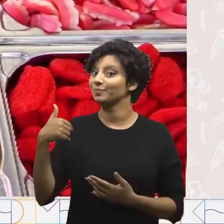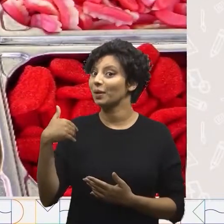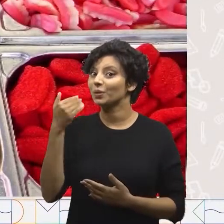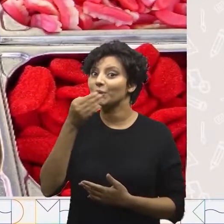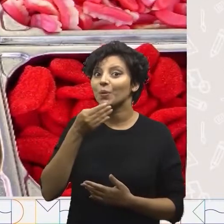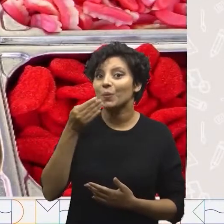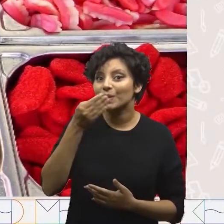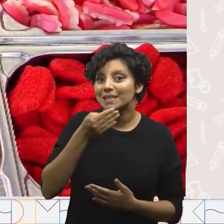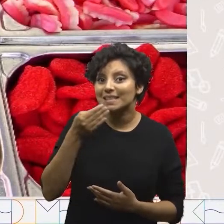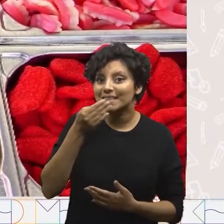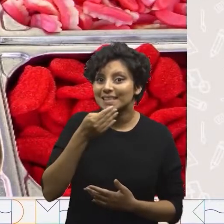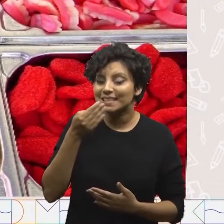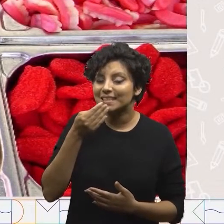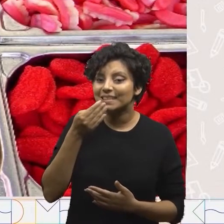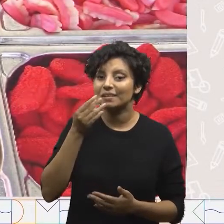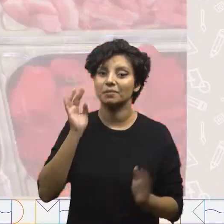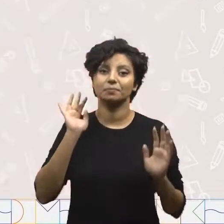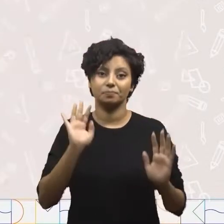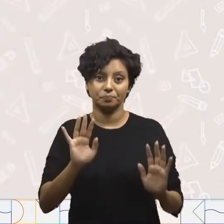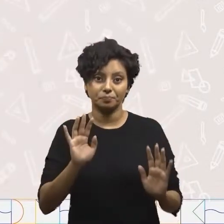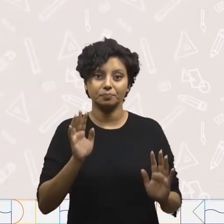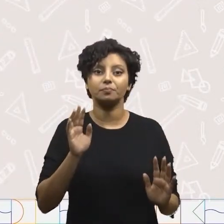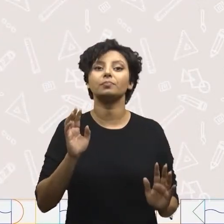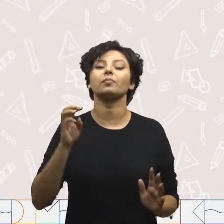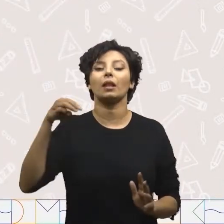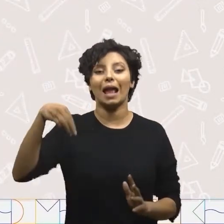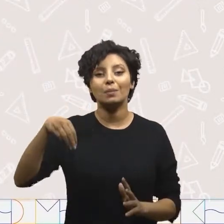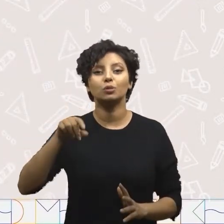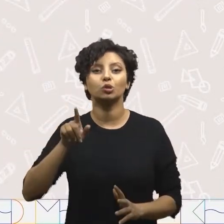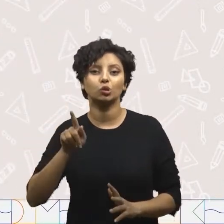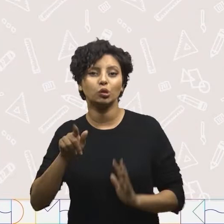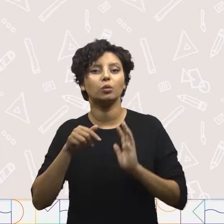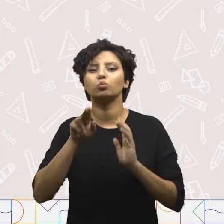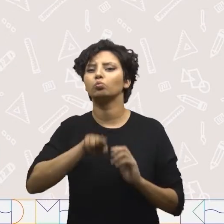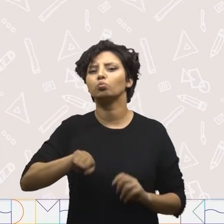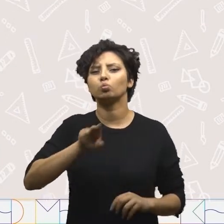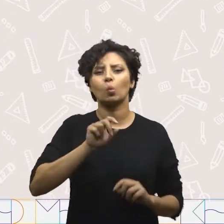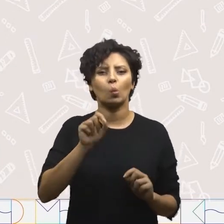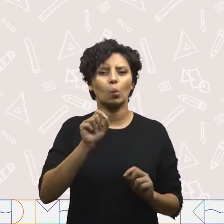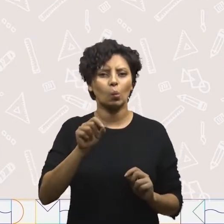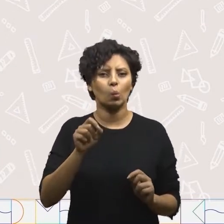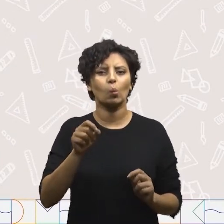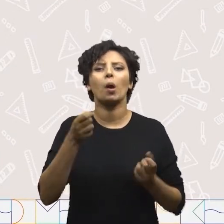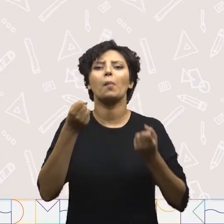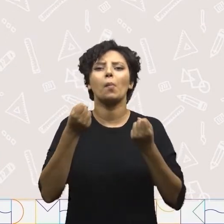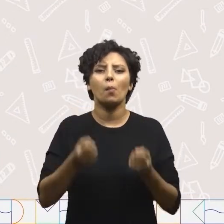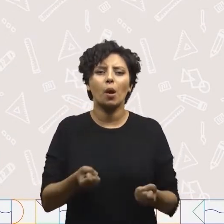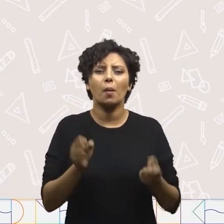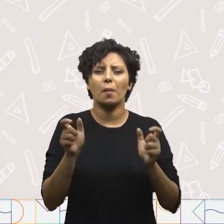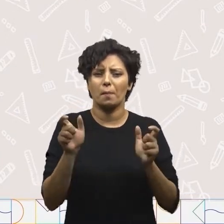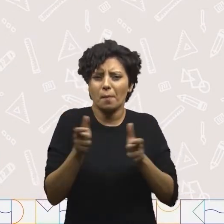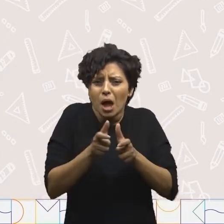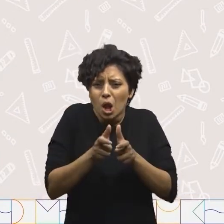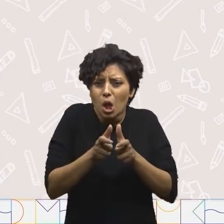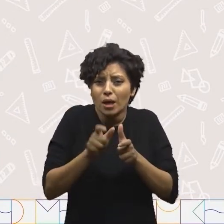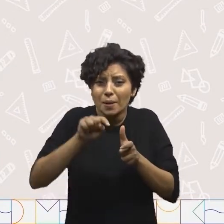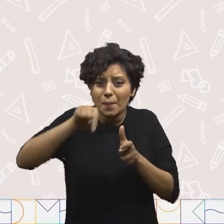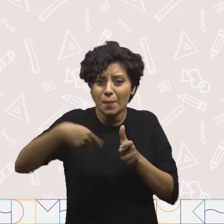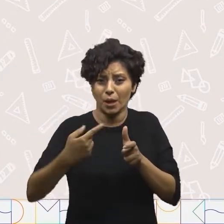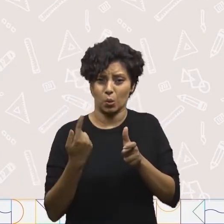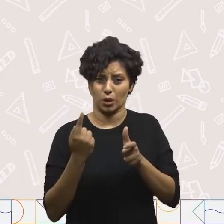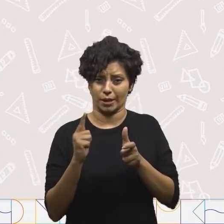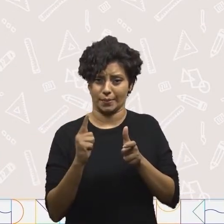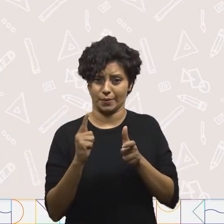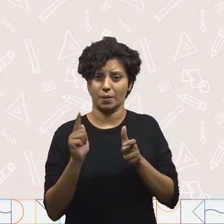doces. Já o miligrama é utilizado para medirmos coisas menores que